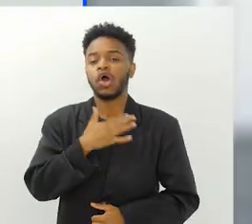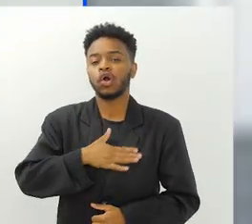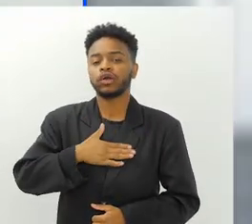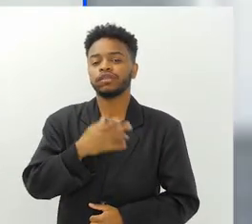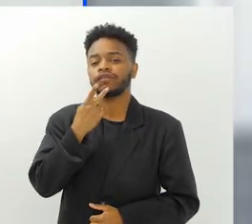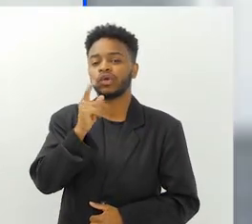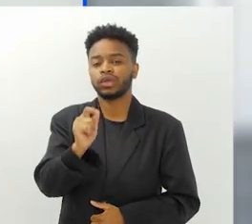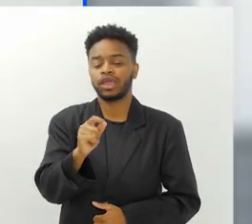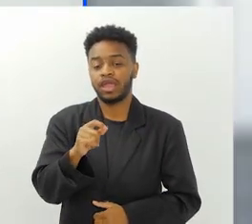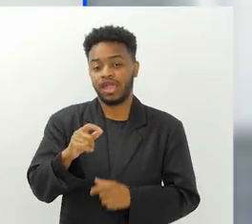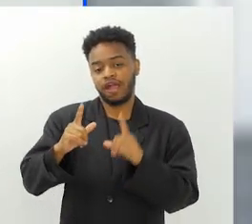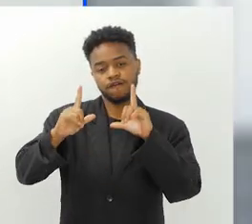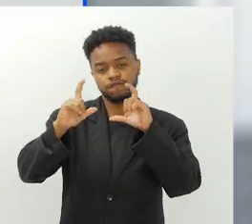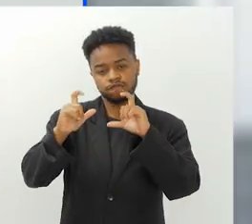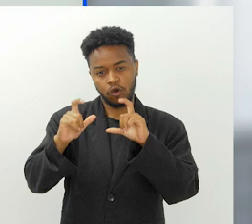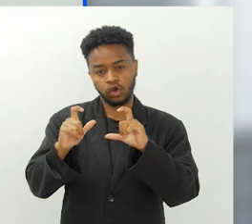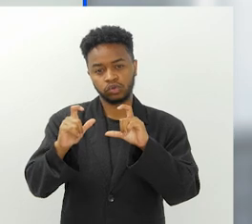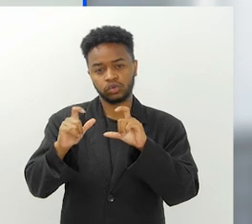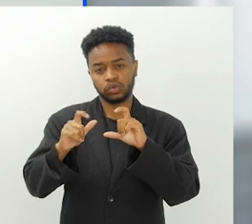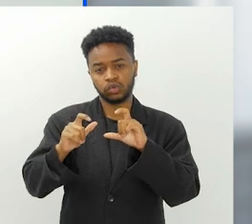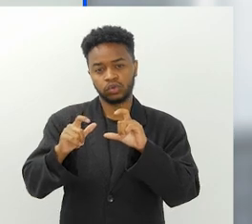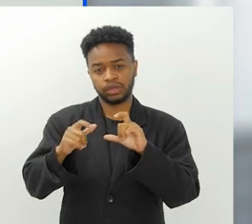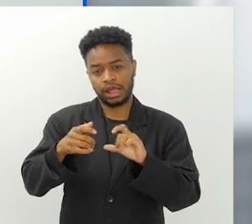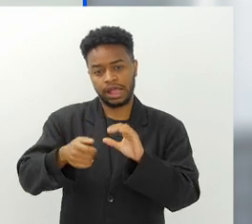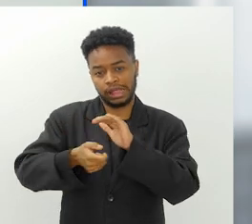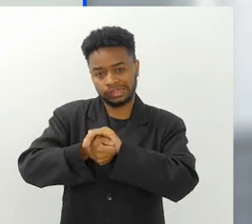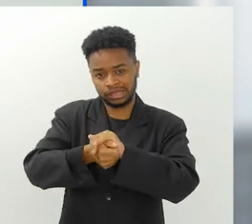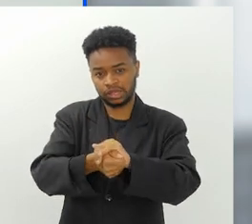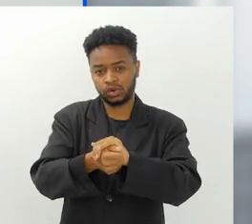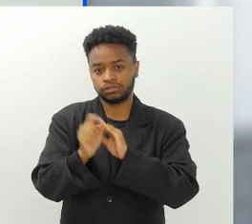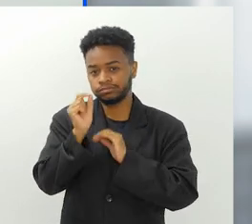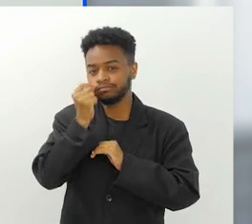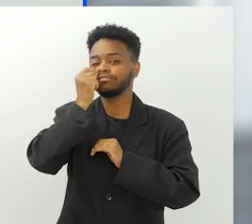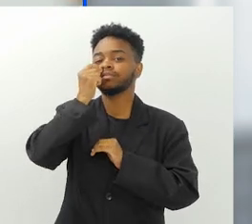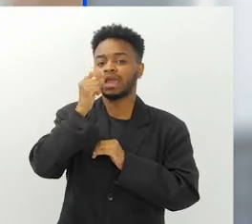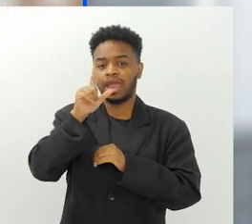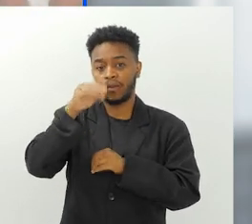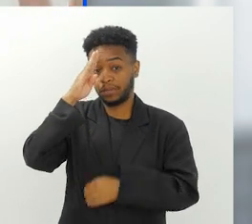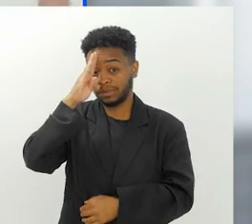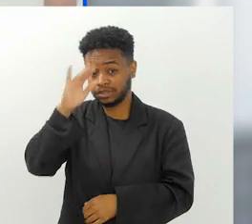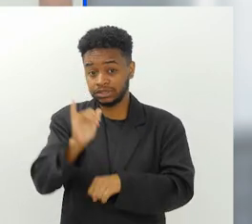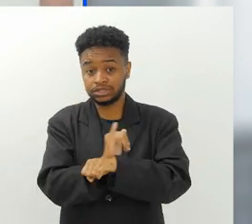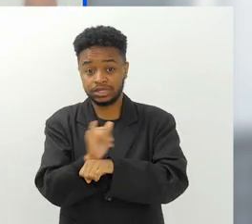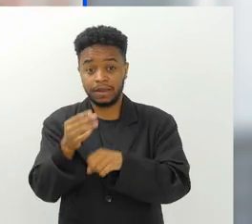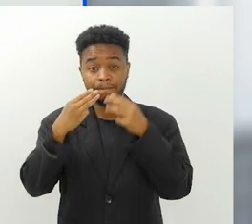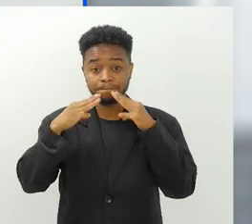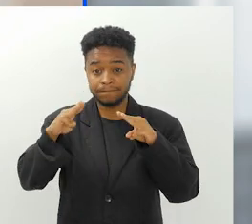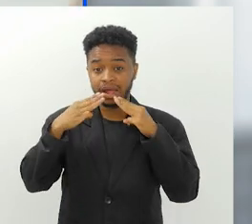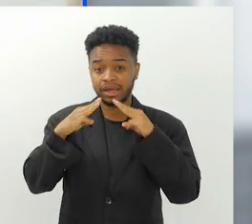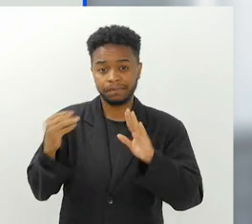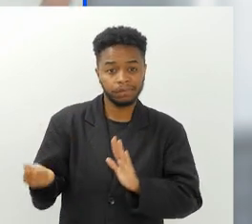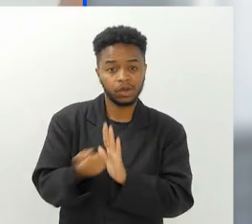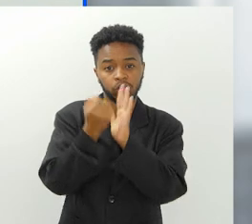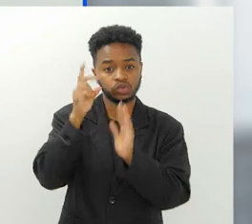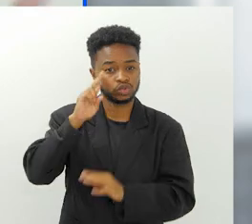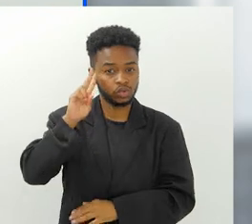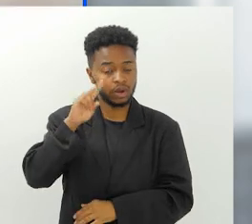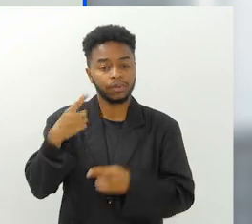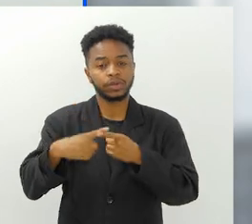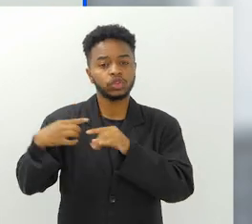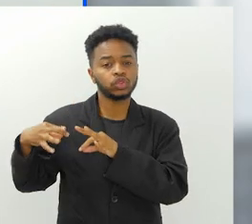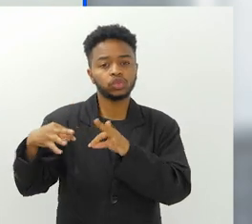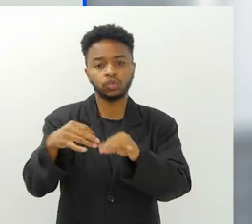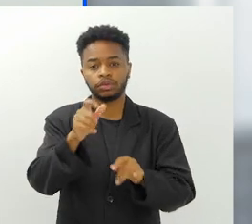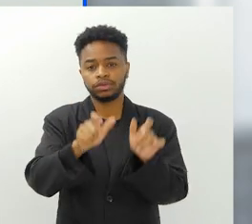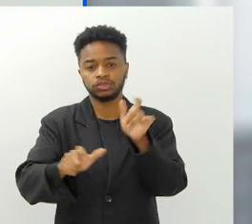falar que essa foto do canudo na narina de uma tartaruga foi o melhor jogo de marketing que o oceano já teve na história. Todo mundo